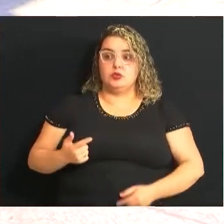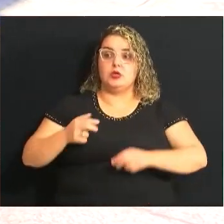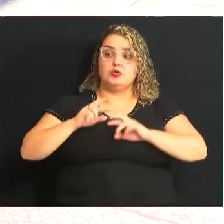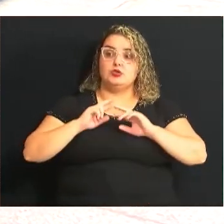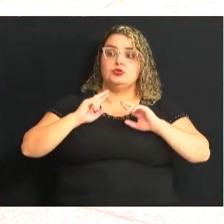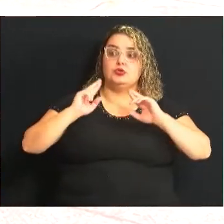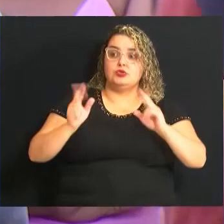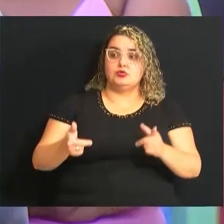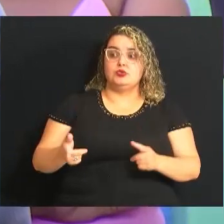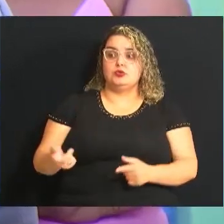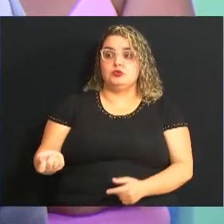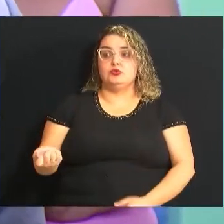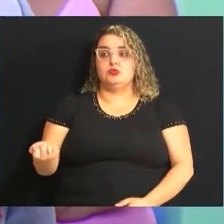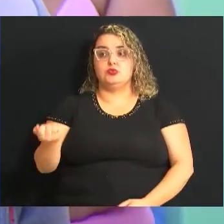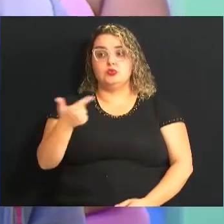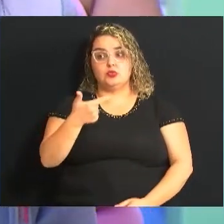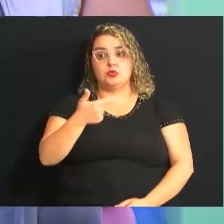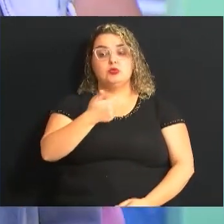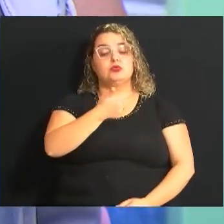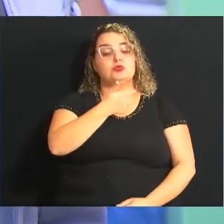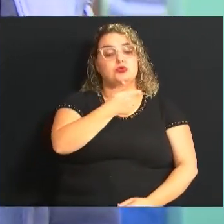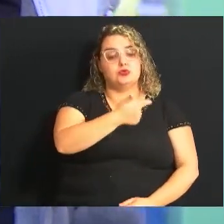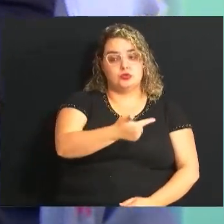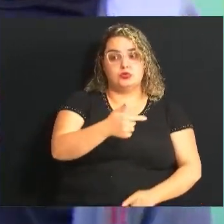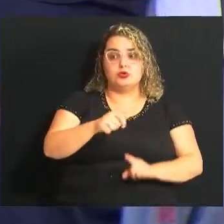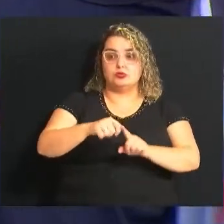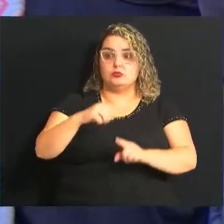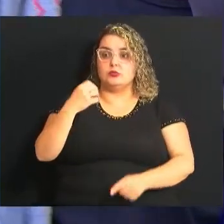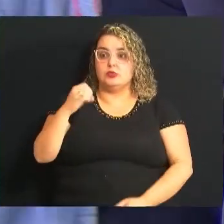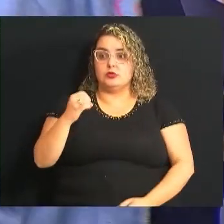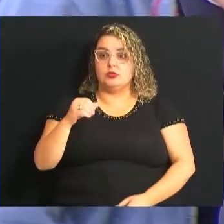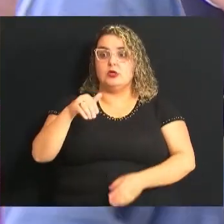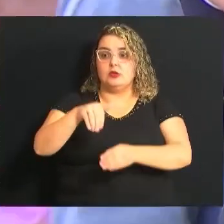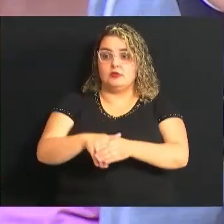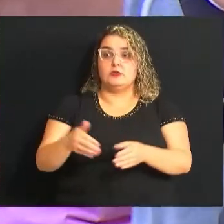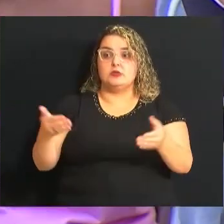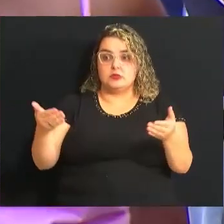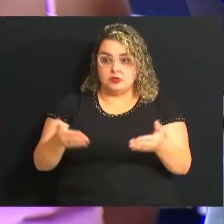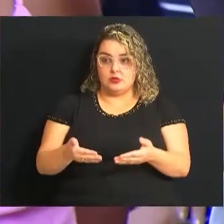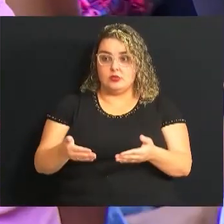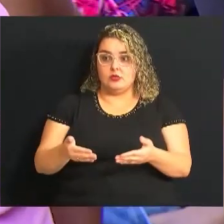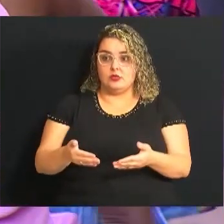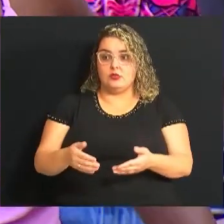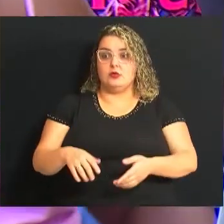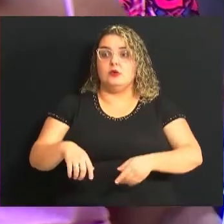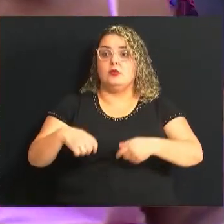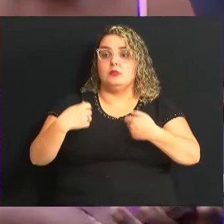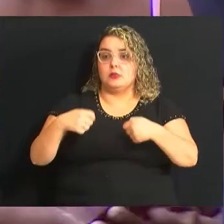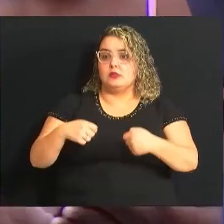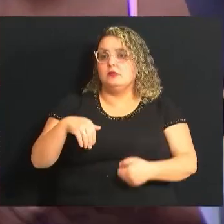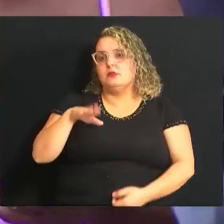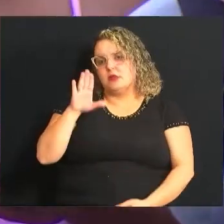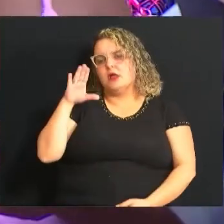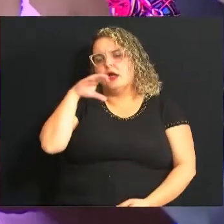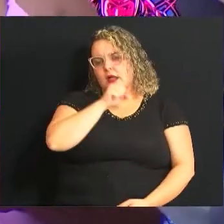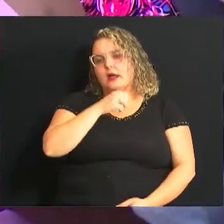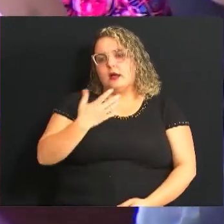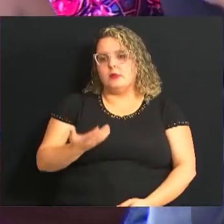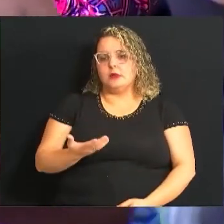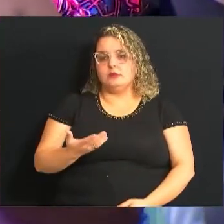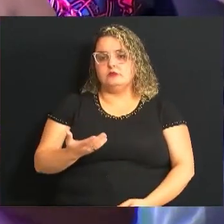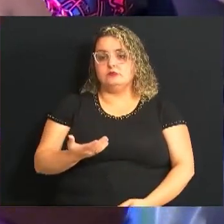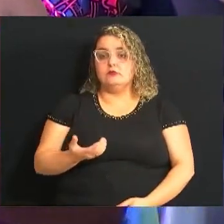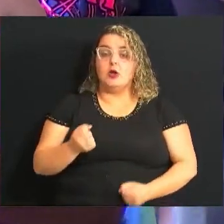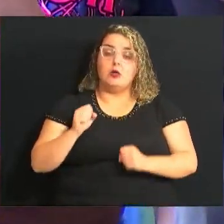futuro governador Diferente do que foi no dia 2 de outubro A votação desta vez deve ser muito